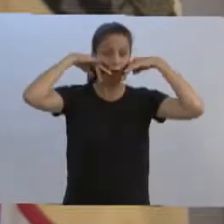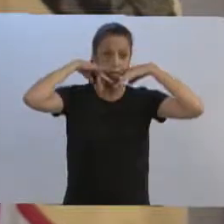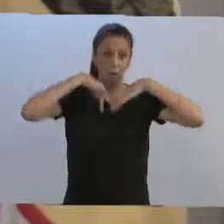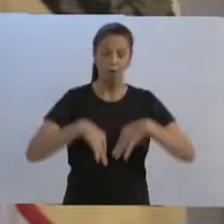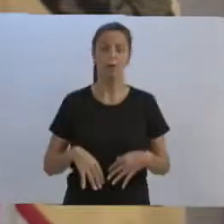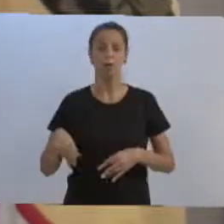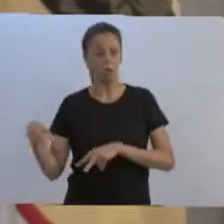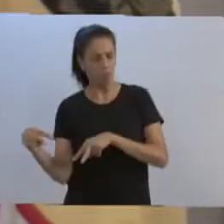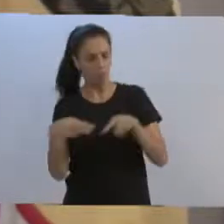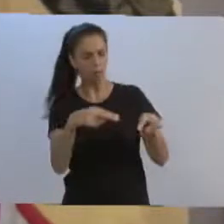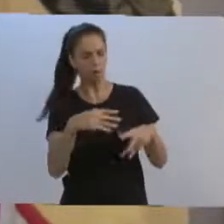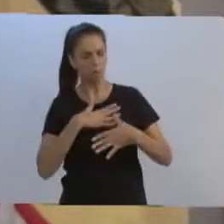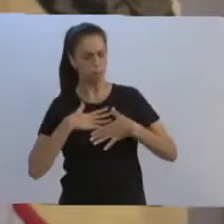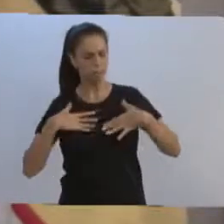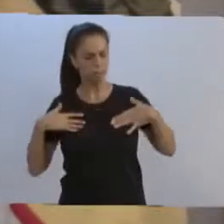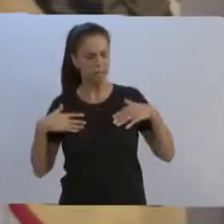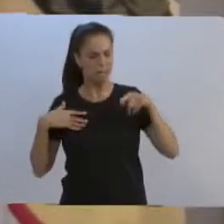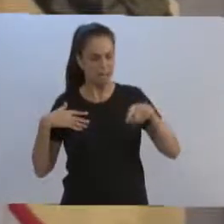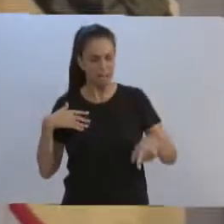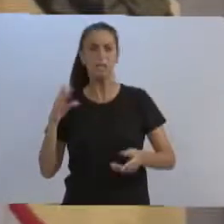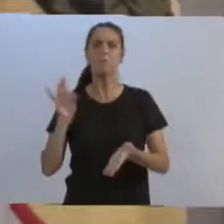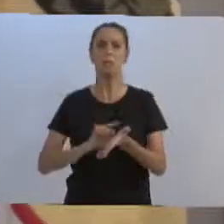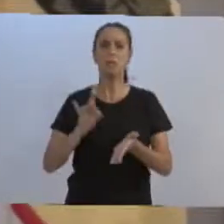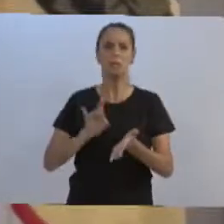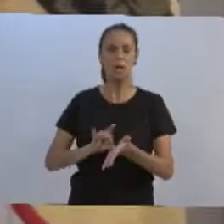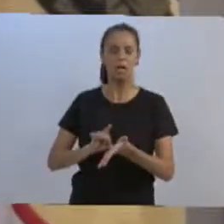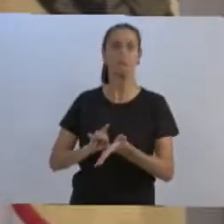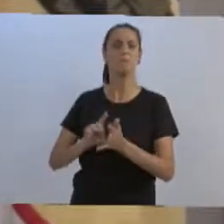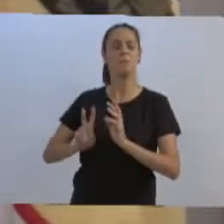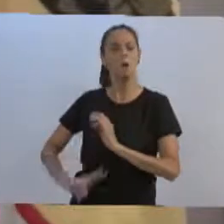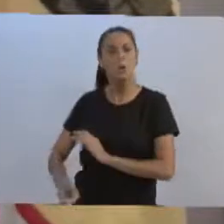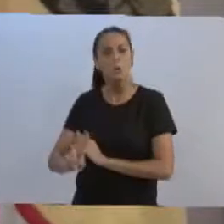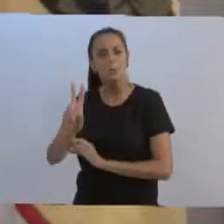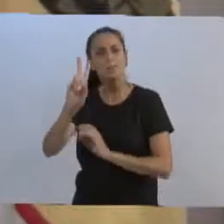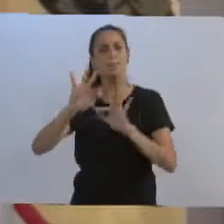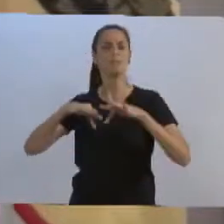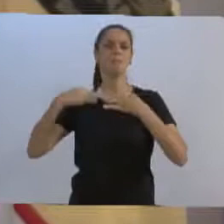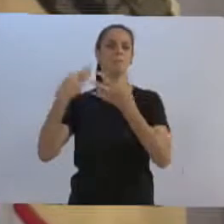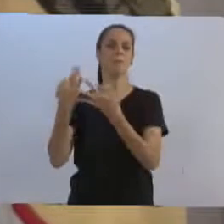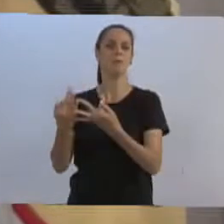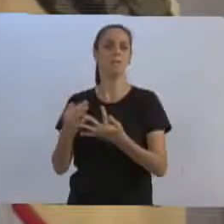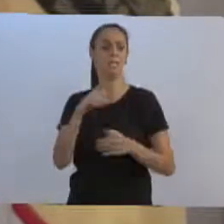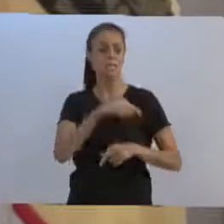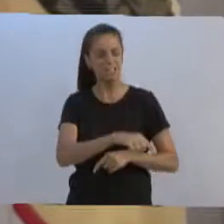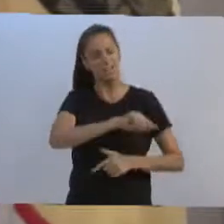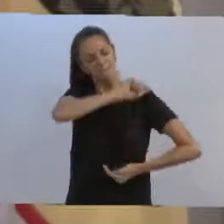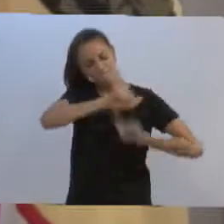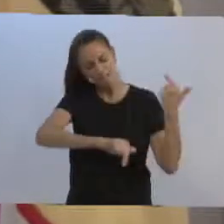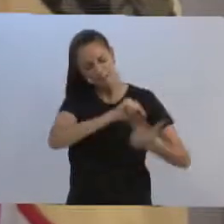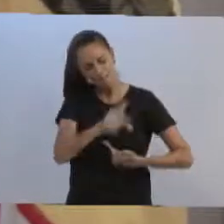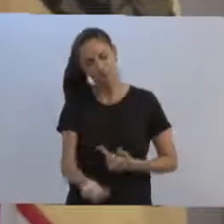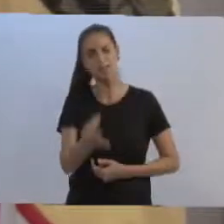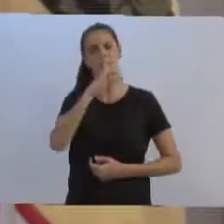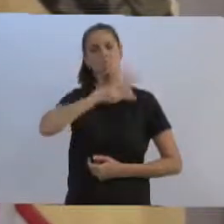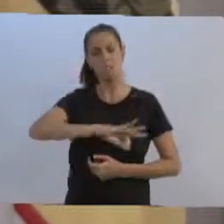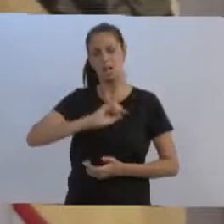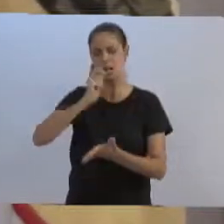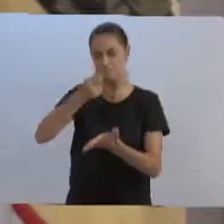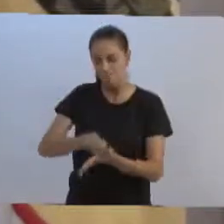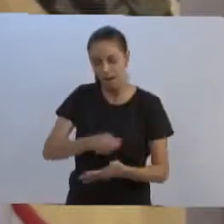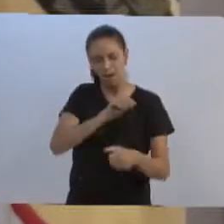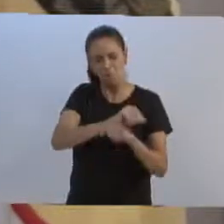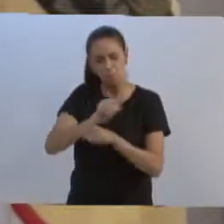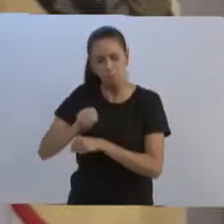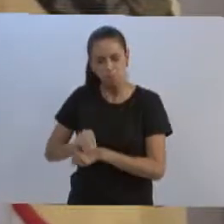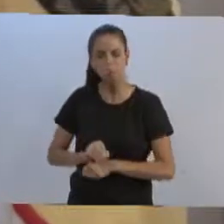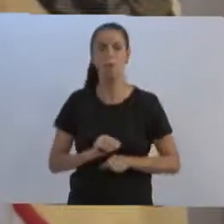orgulha, aquele que honra a sua família, aquele que faz do seu rendimento o sustento da sua família. E muito menos fiz